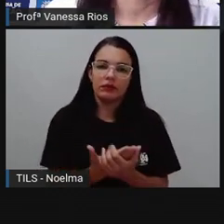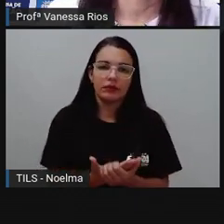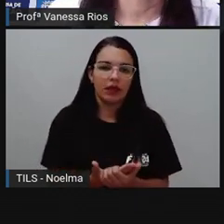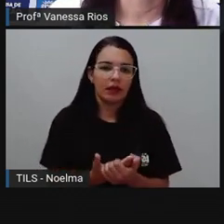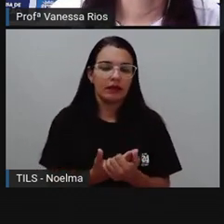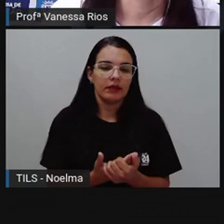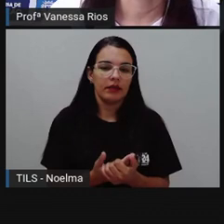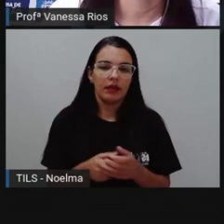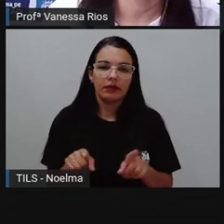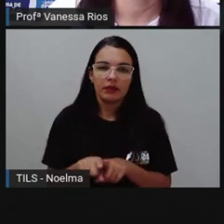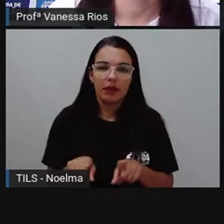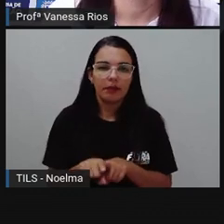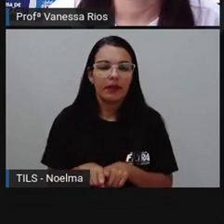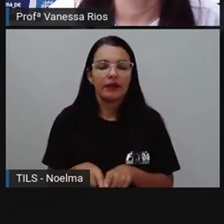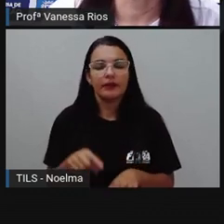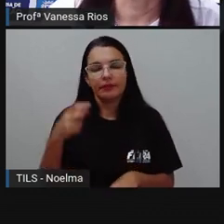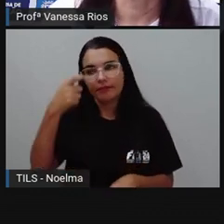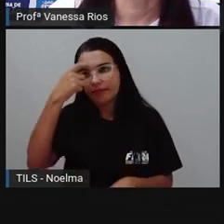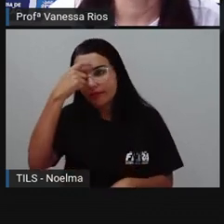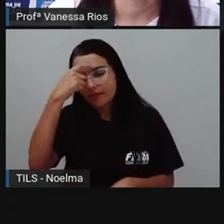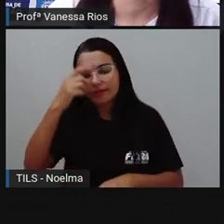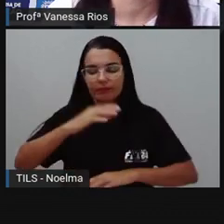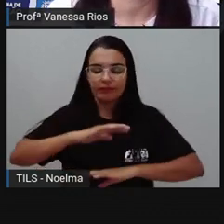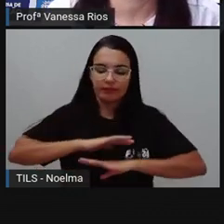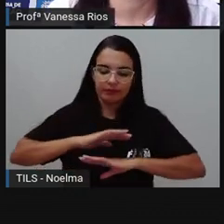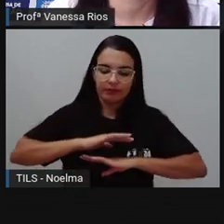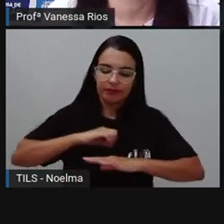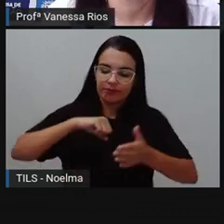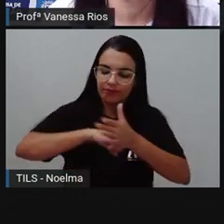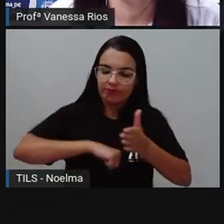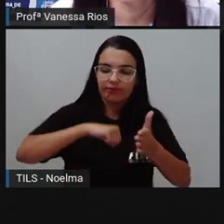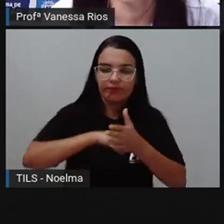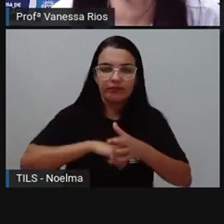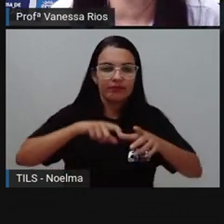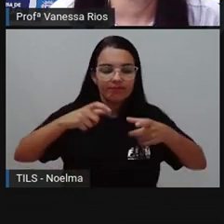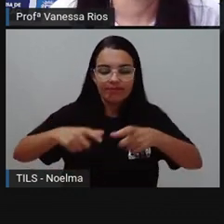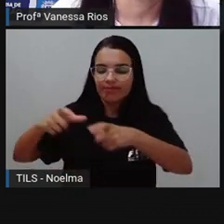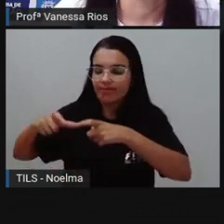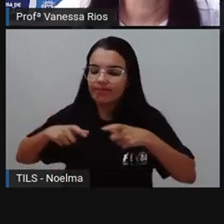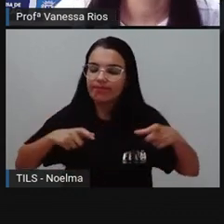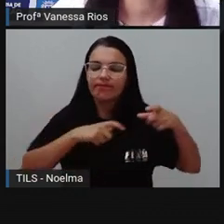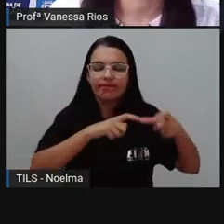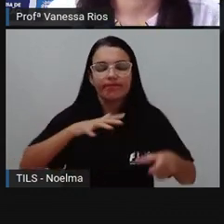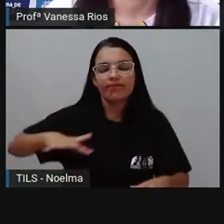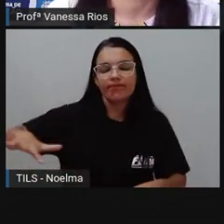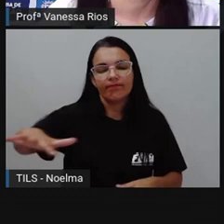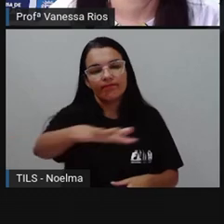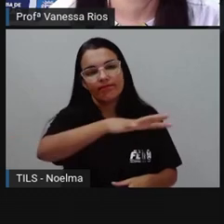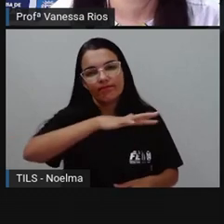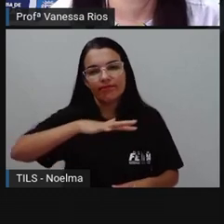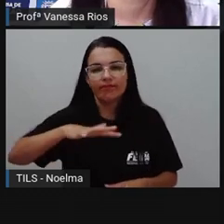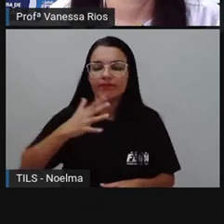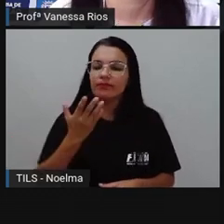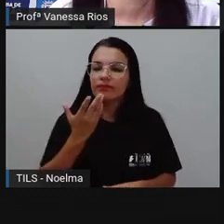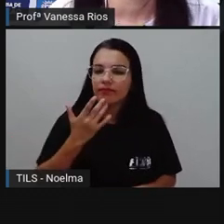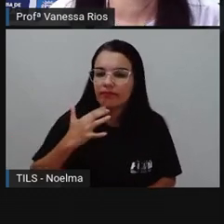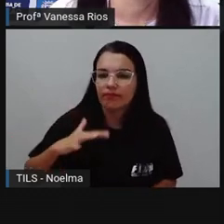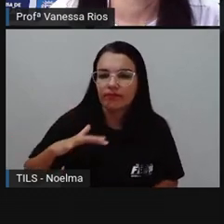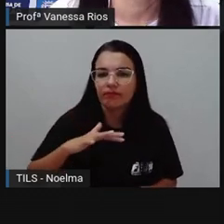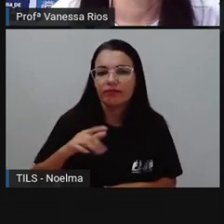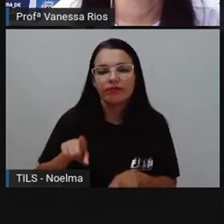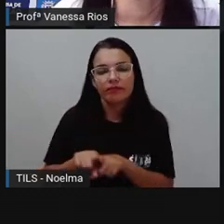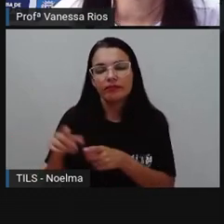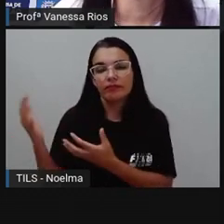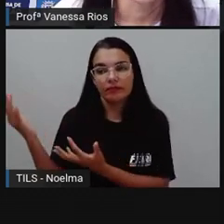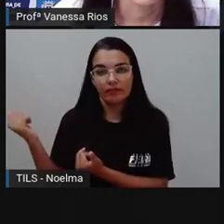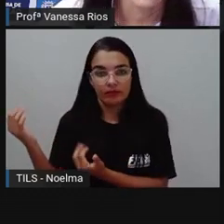maus tratos físicos e psicológicos em diversos ambientes que crianças, que adolescentes, que